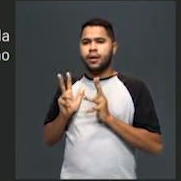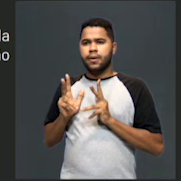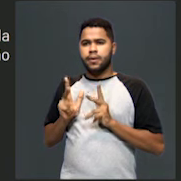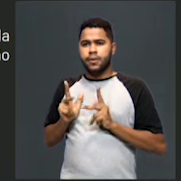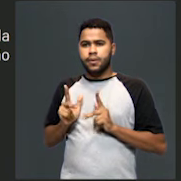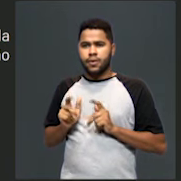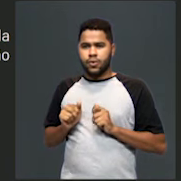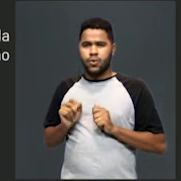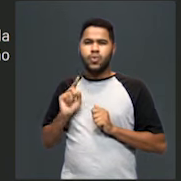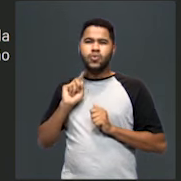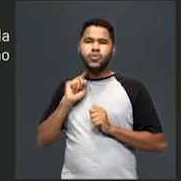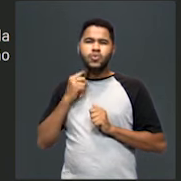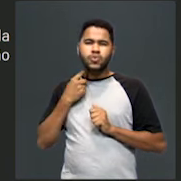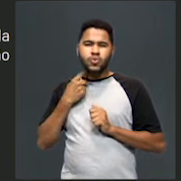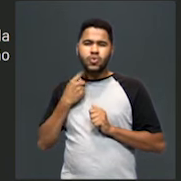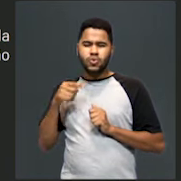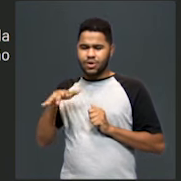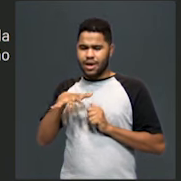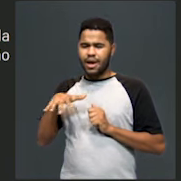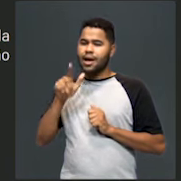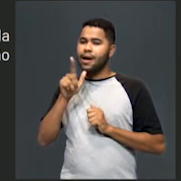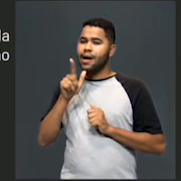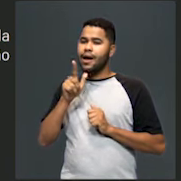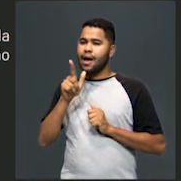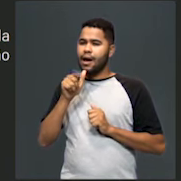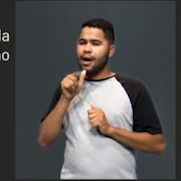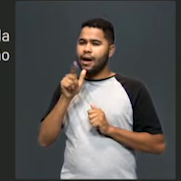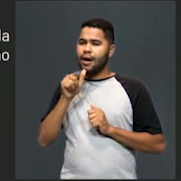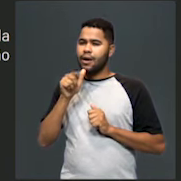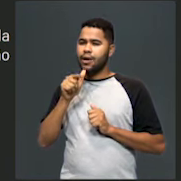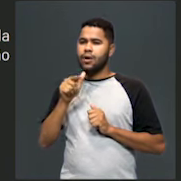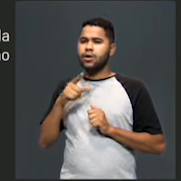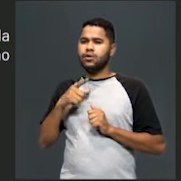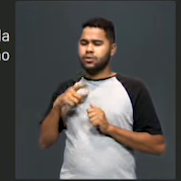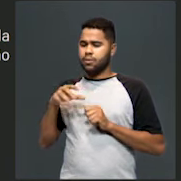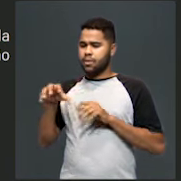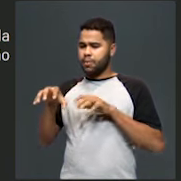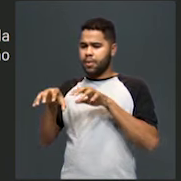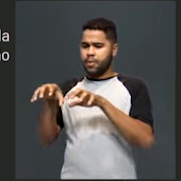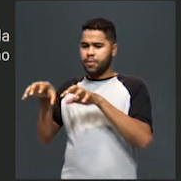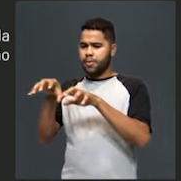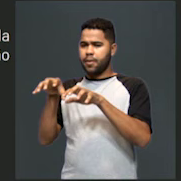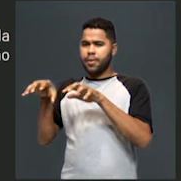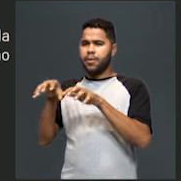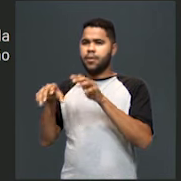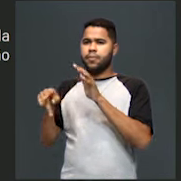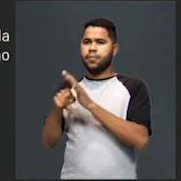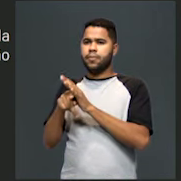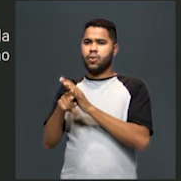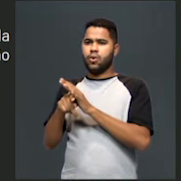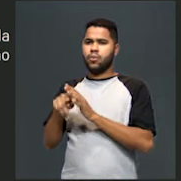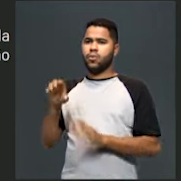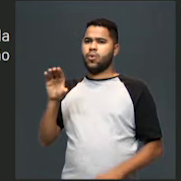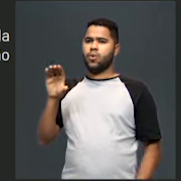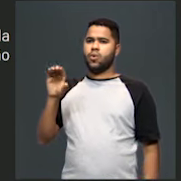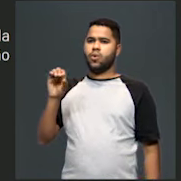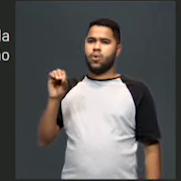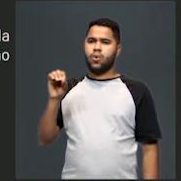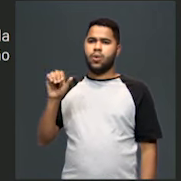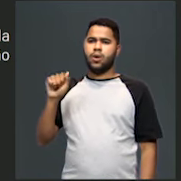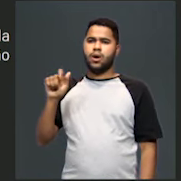impurezas presentes na água são agrupadas pela ação do coagulante em